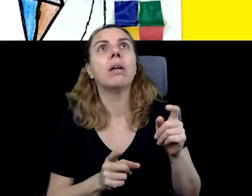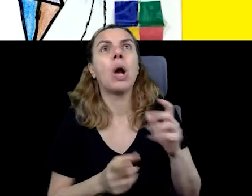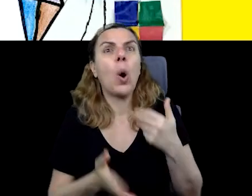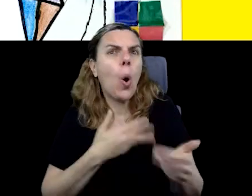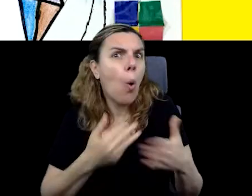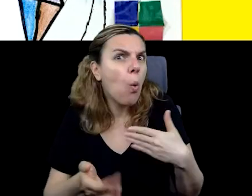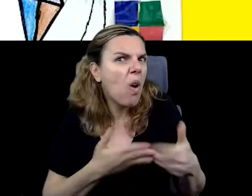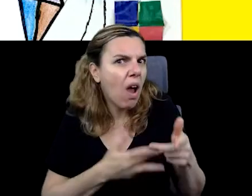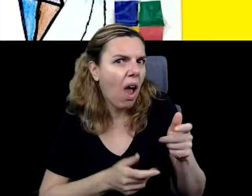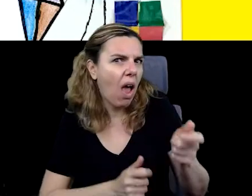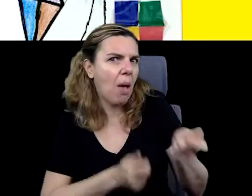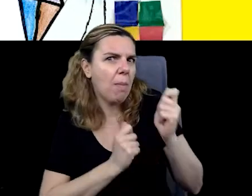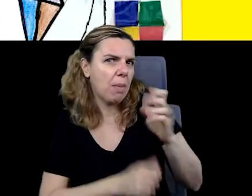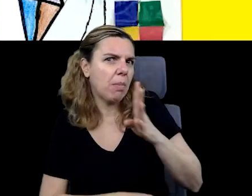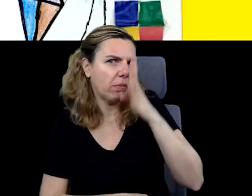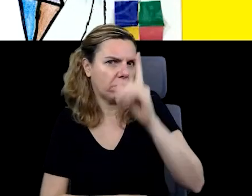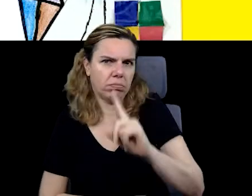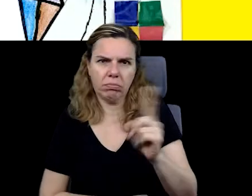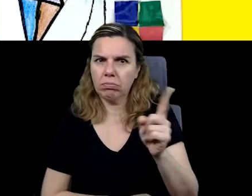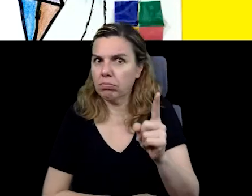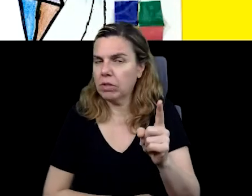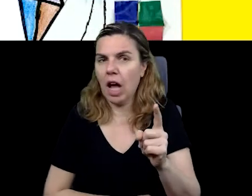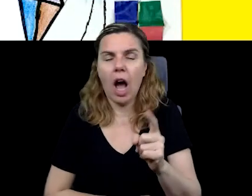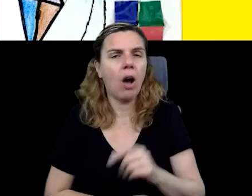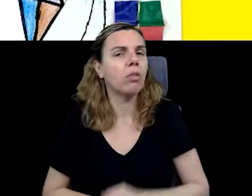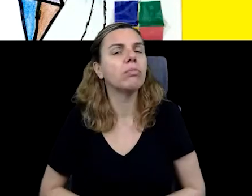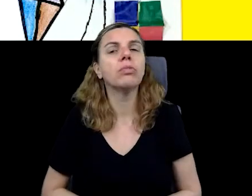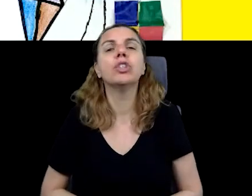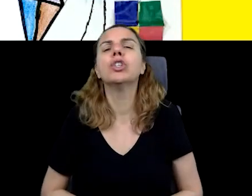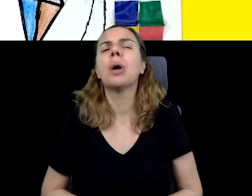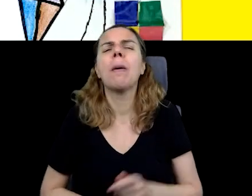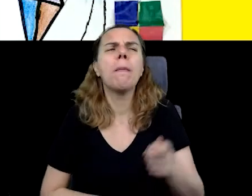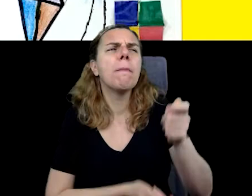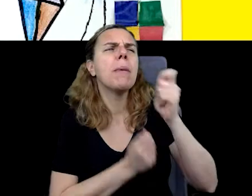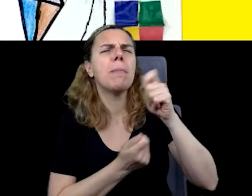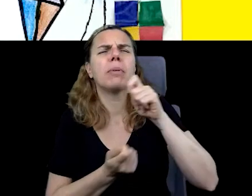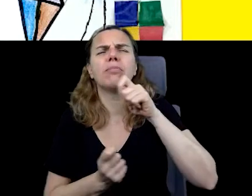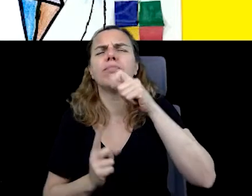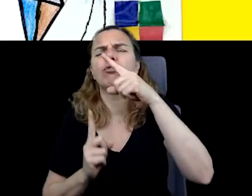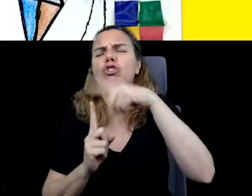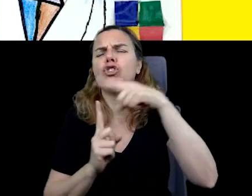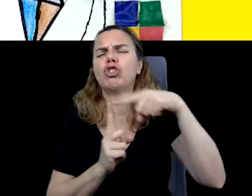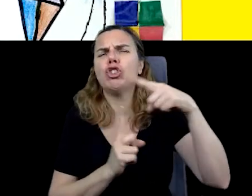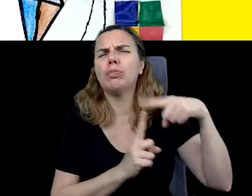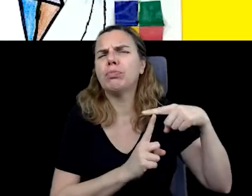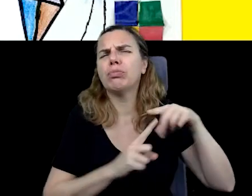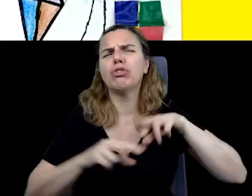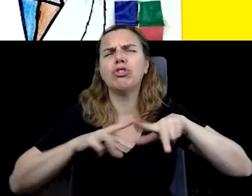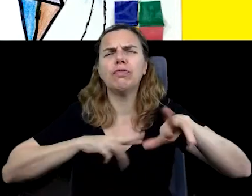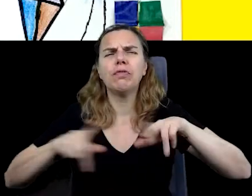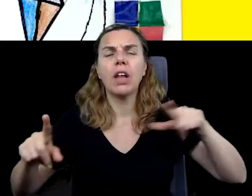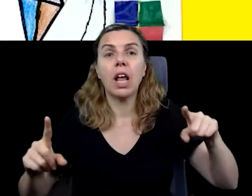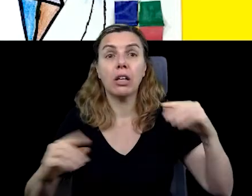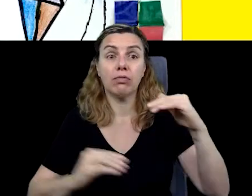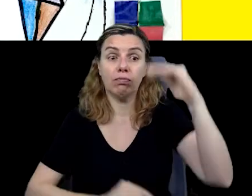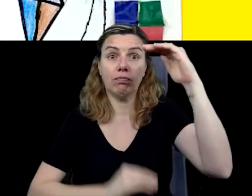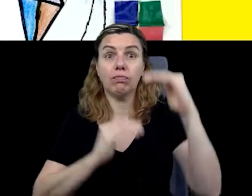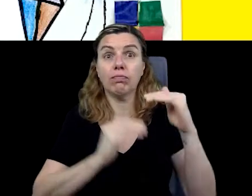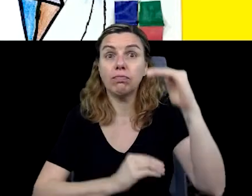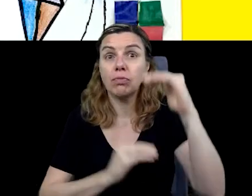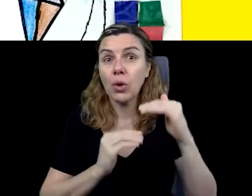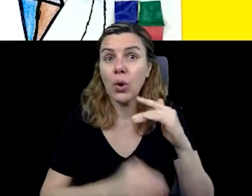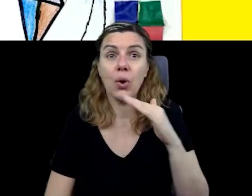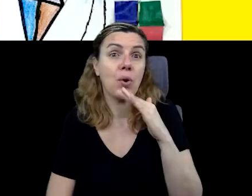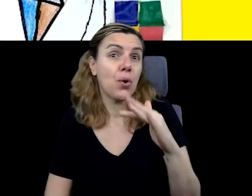qualquer pipa. Era a pipa de todos os jeitos, de todos os tamanhos e cores.